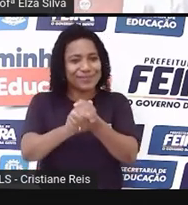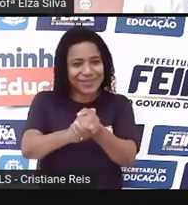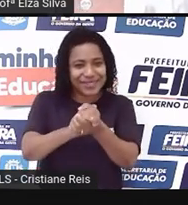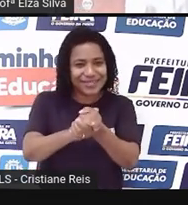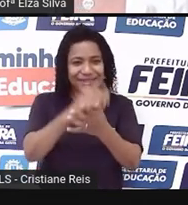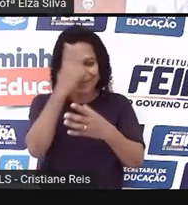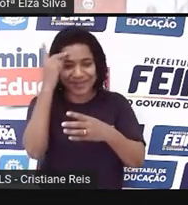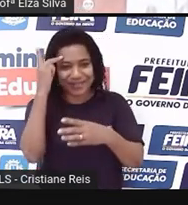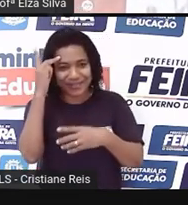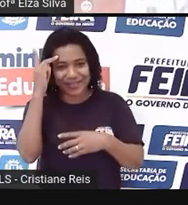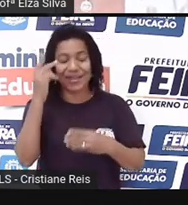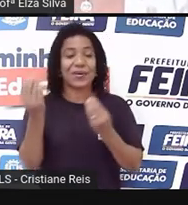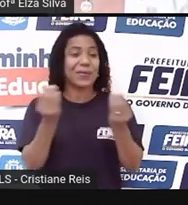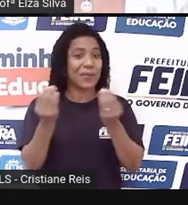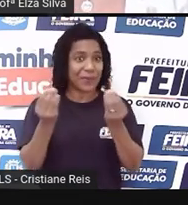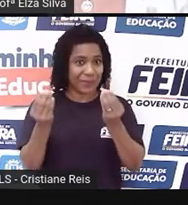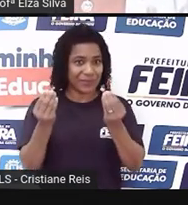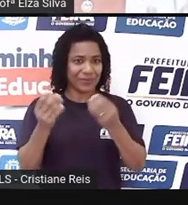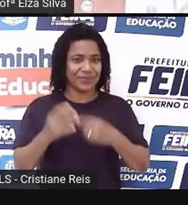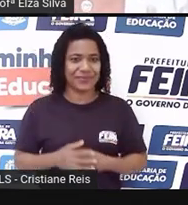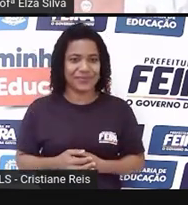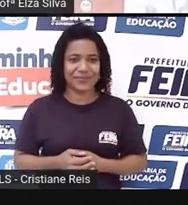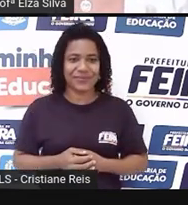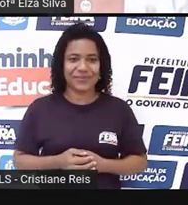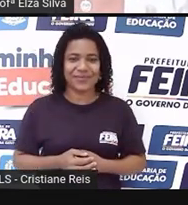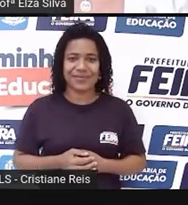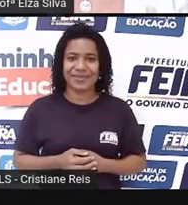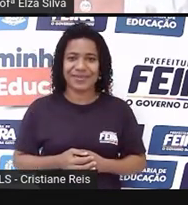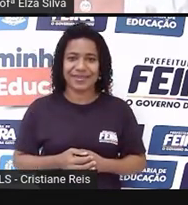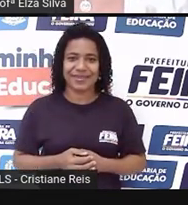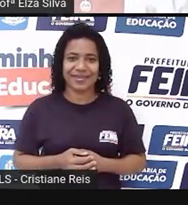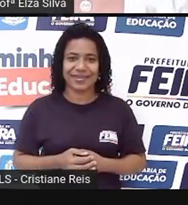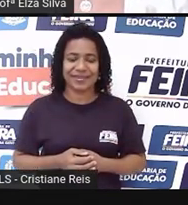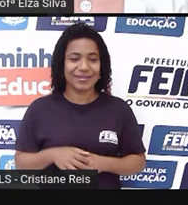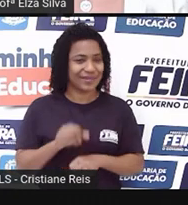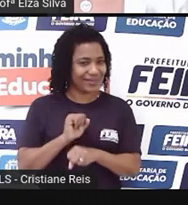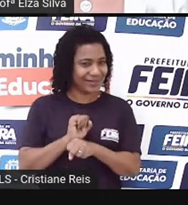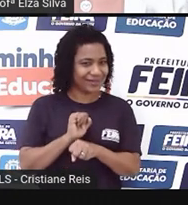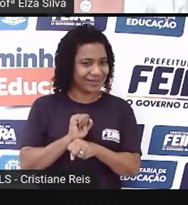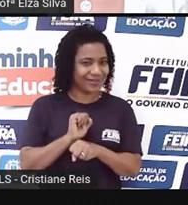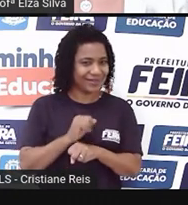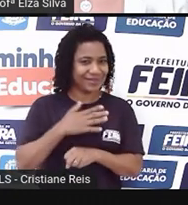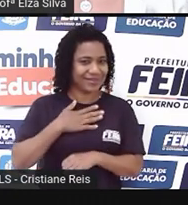pessoa. Então, vejamos aqui. Just a moment, please.